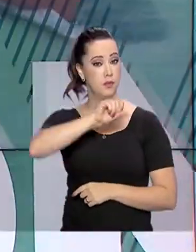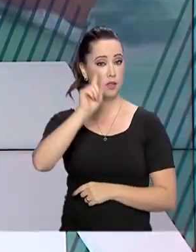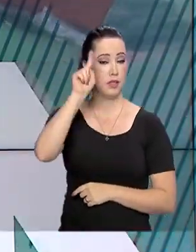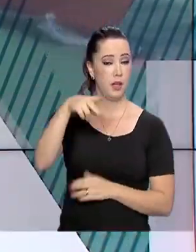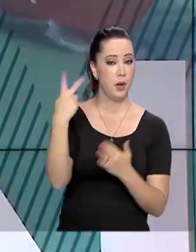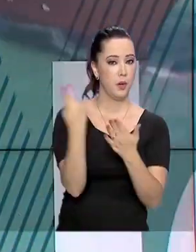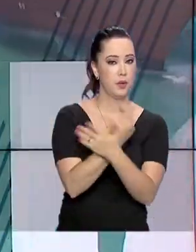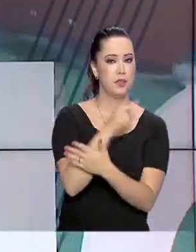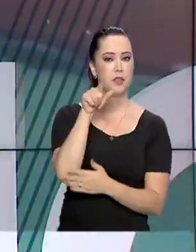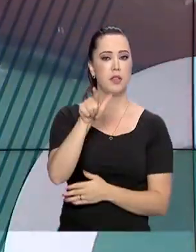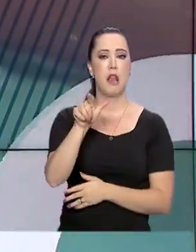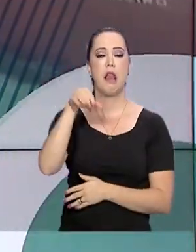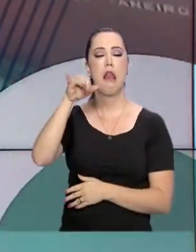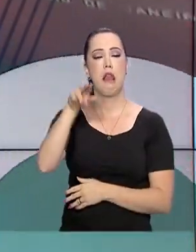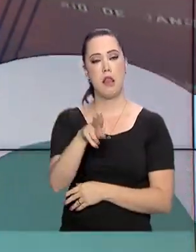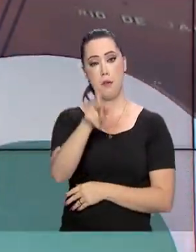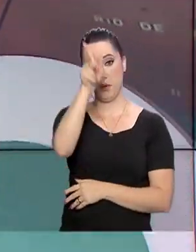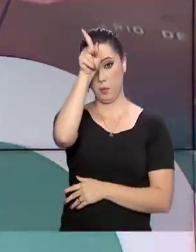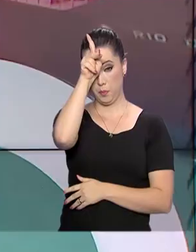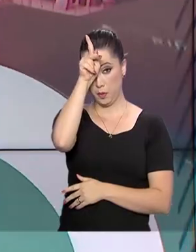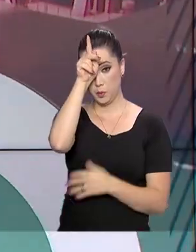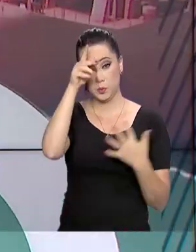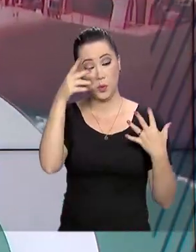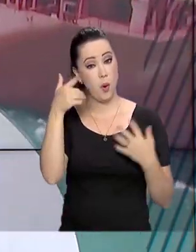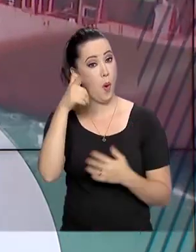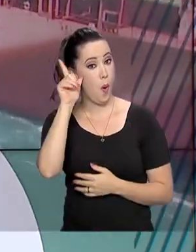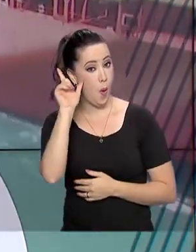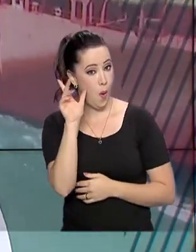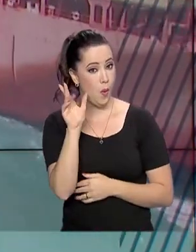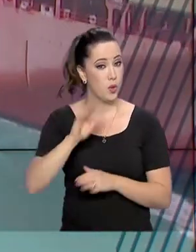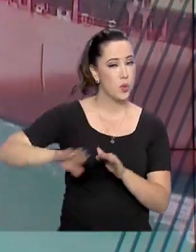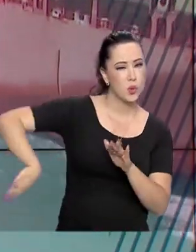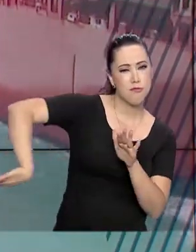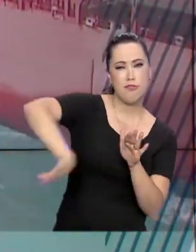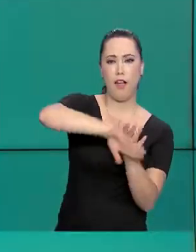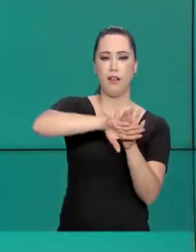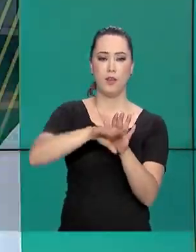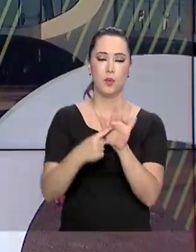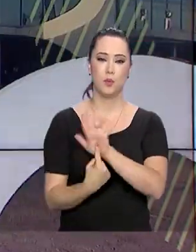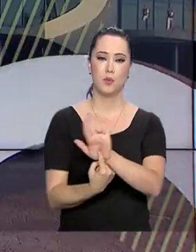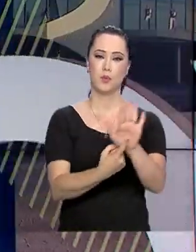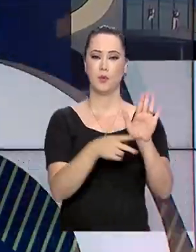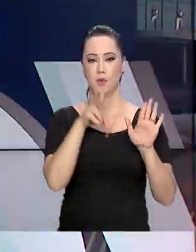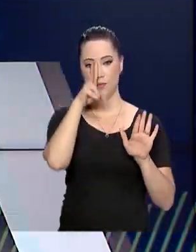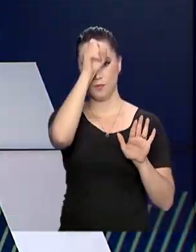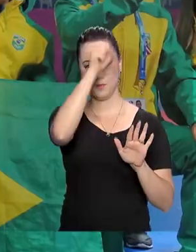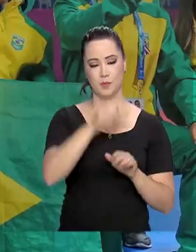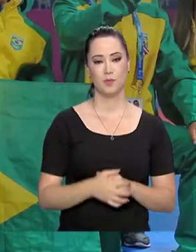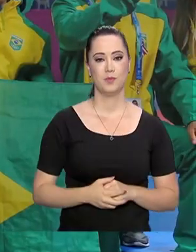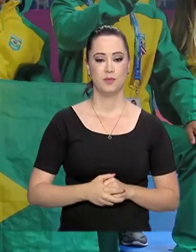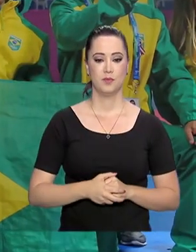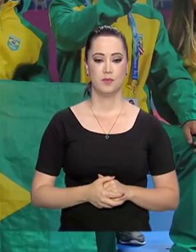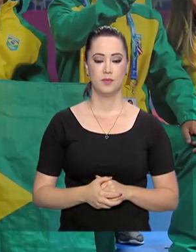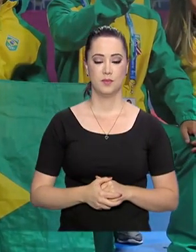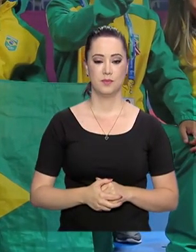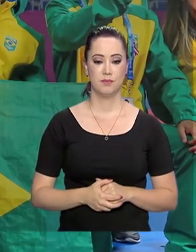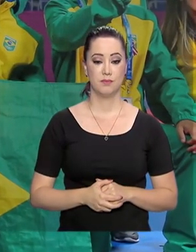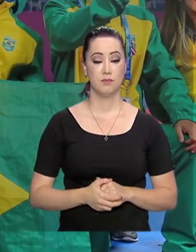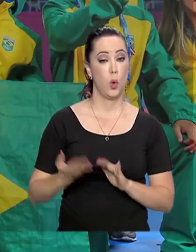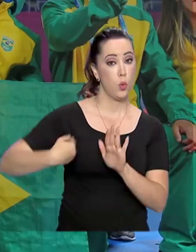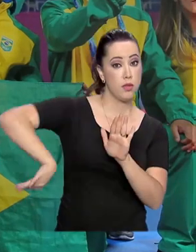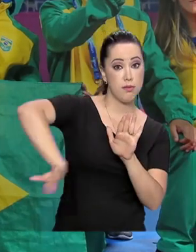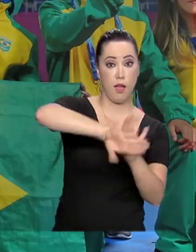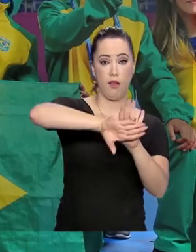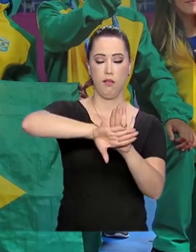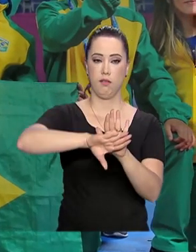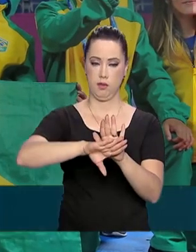estão sendo disputados em Lima, no Peru. E ontem, o taekwondo mostrou toda a sua força. O taekwondo